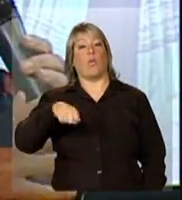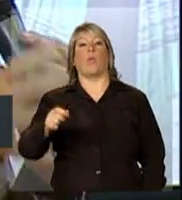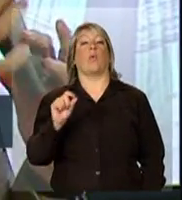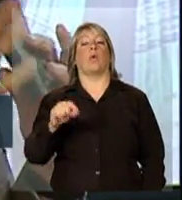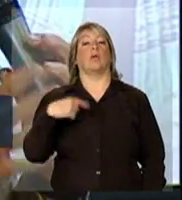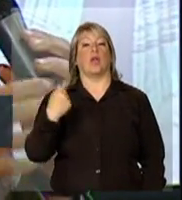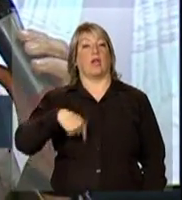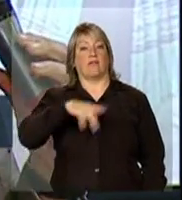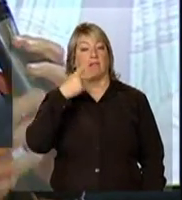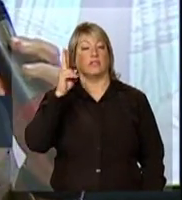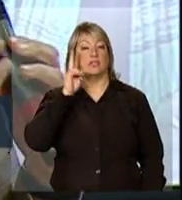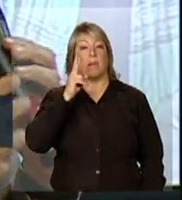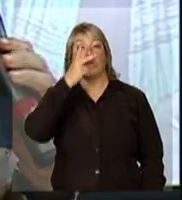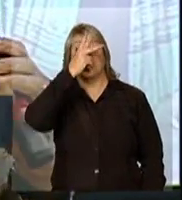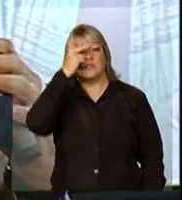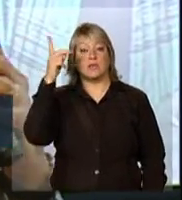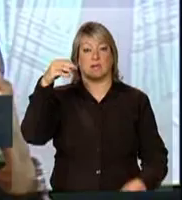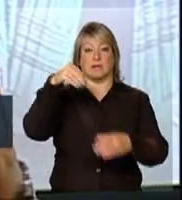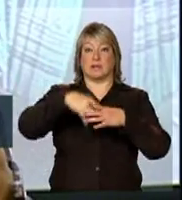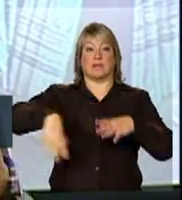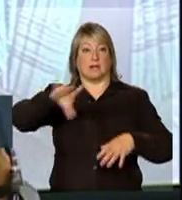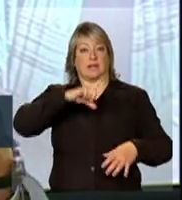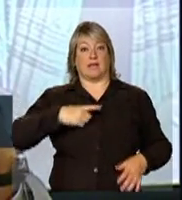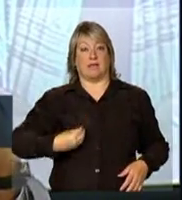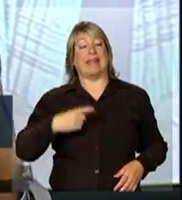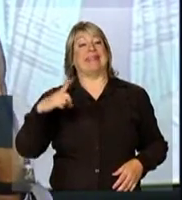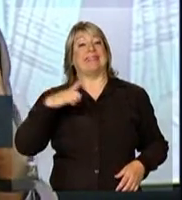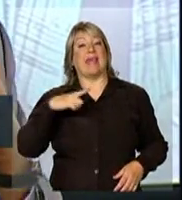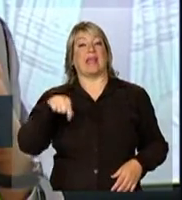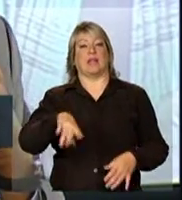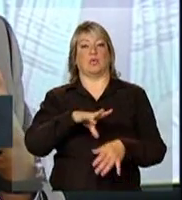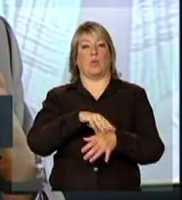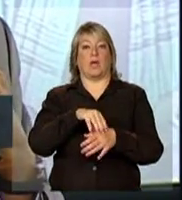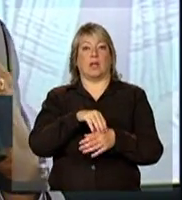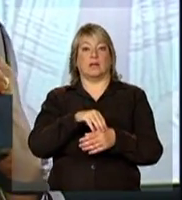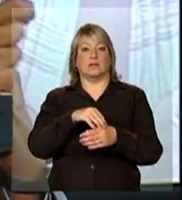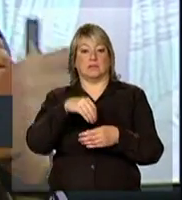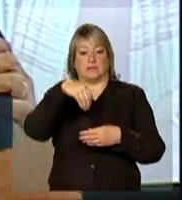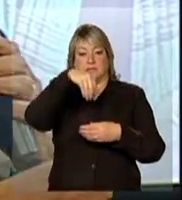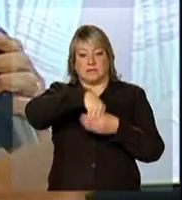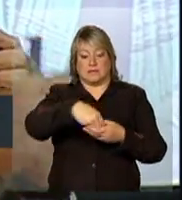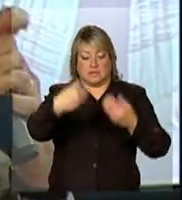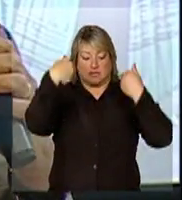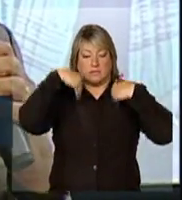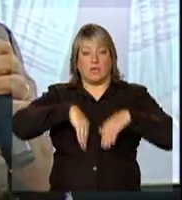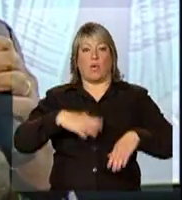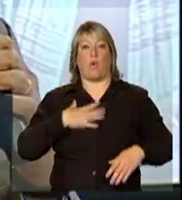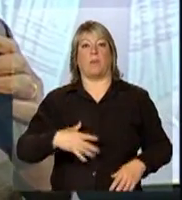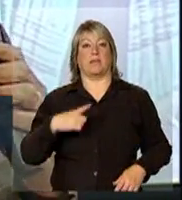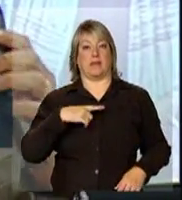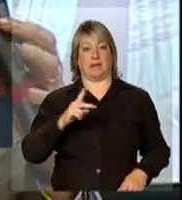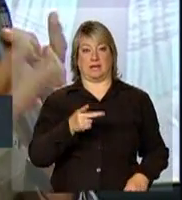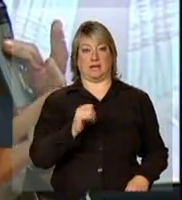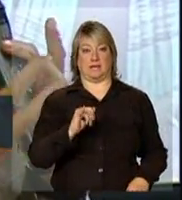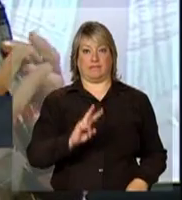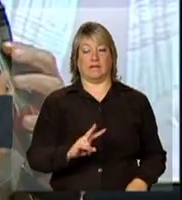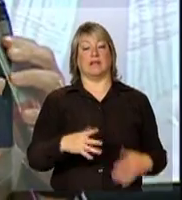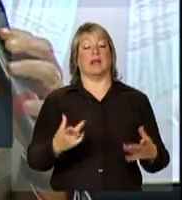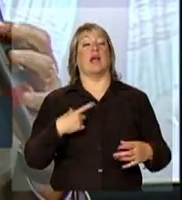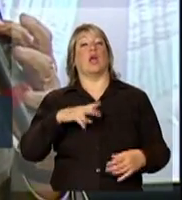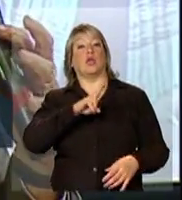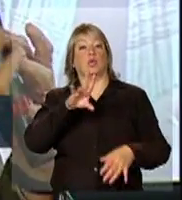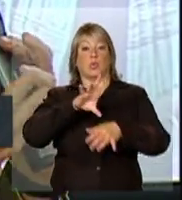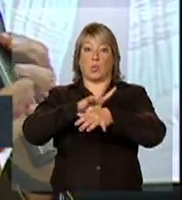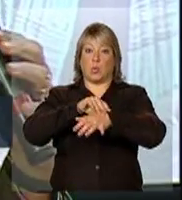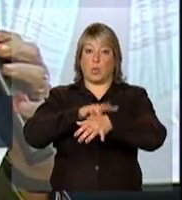dentro da população são portadoras de HIV. Quando nós falamos de casos de AIDS, nós estamos falando de doença AIDS, ou seja,